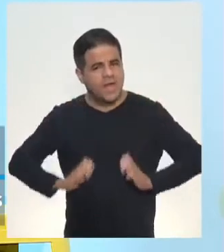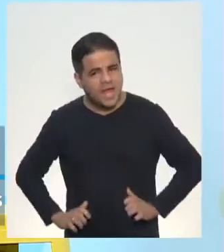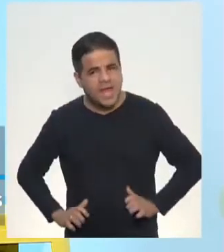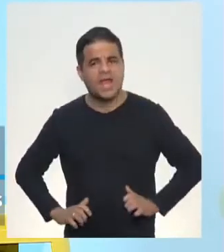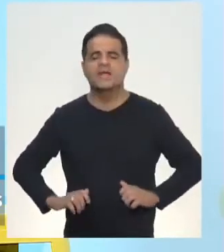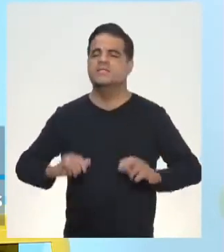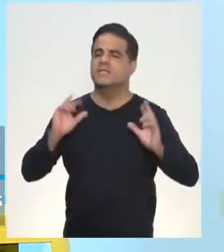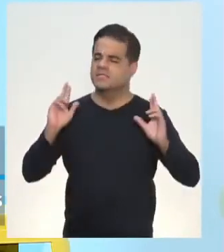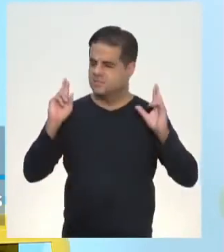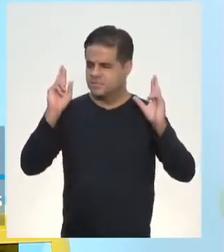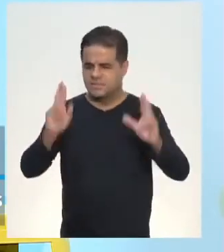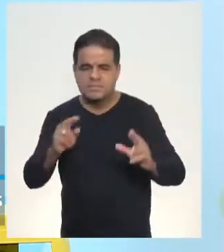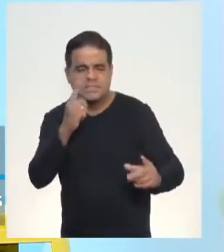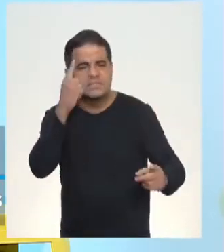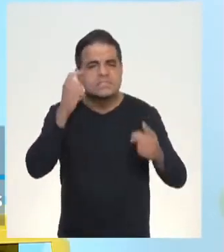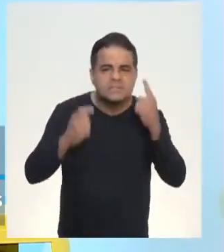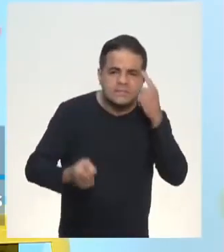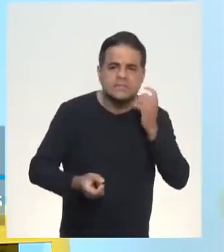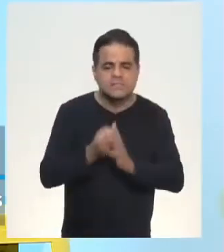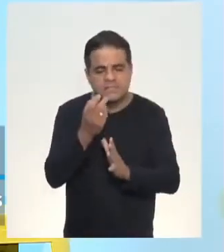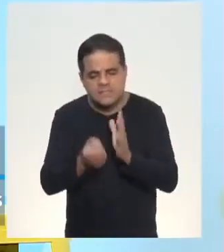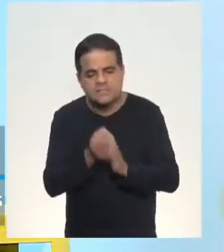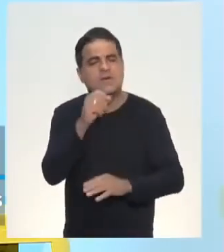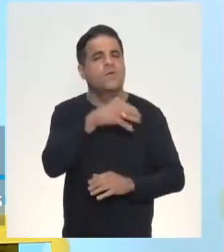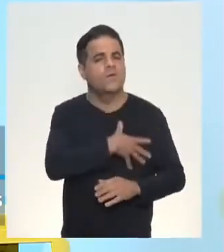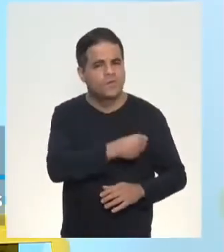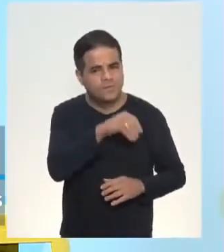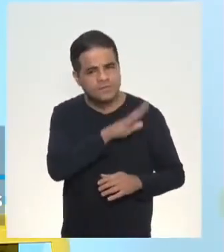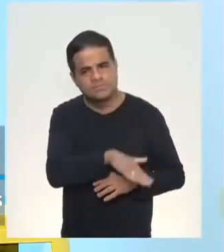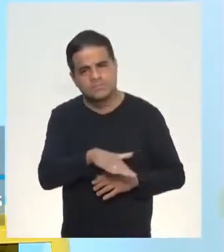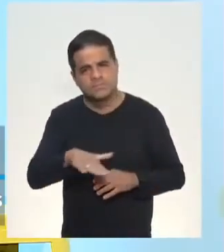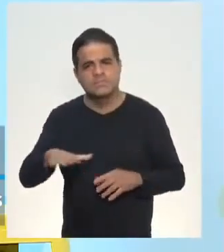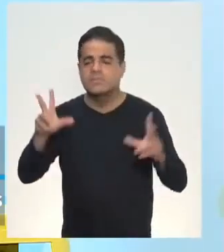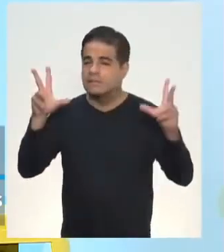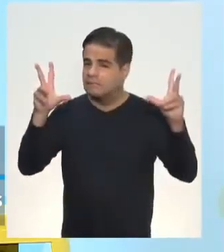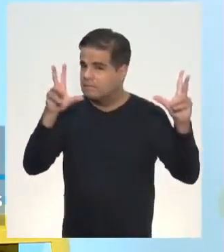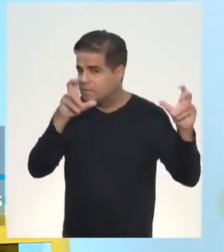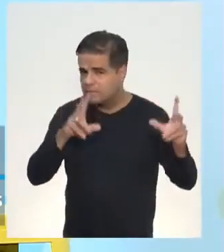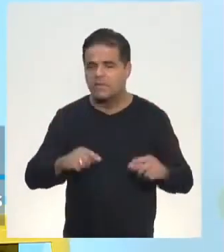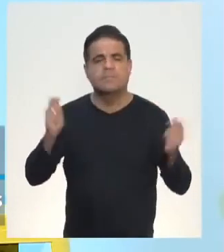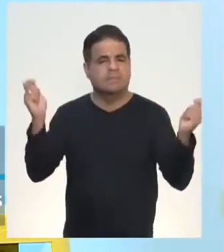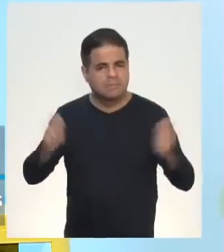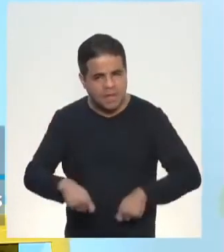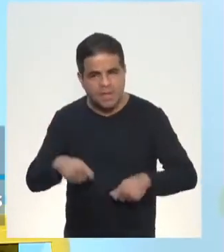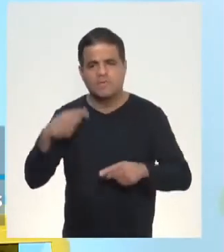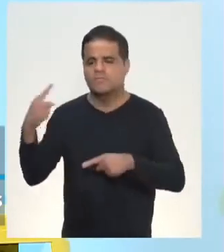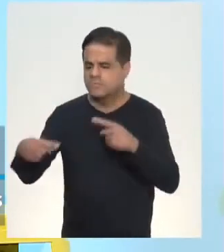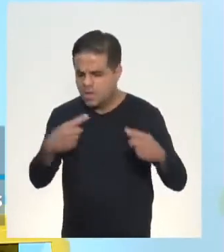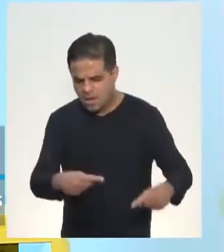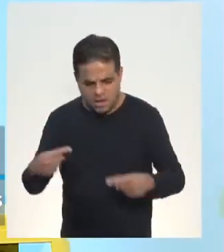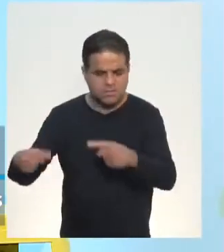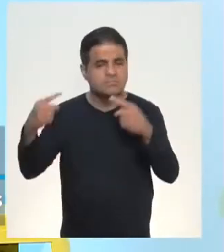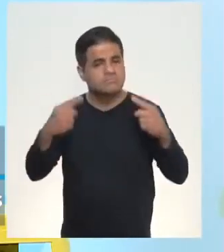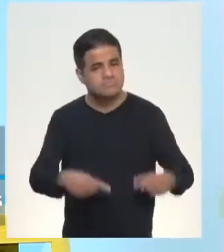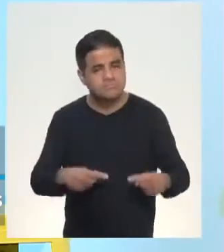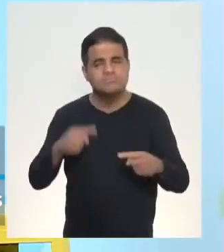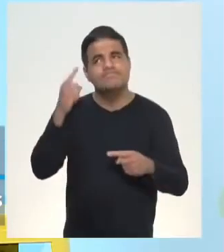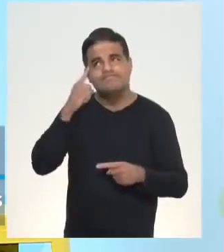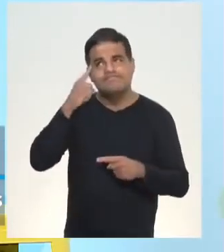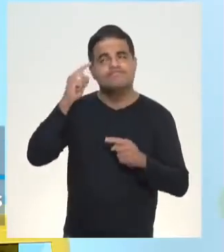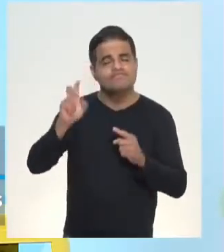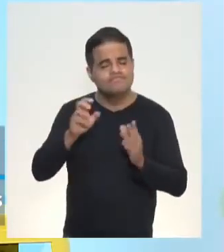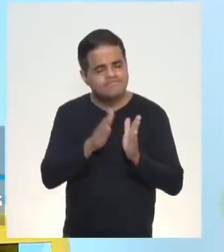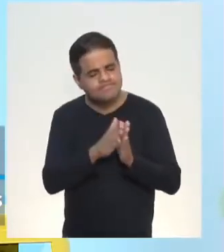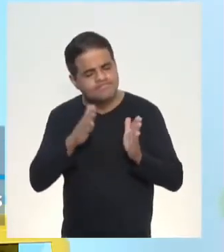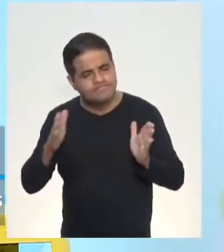respeito, de criação de filhos, enfim. Muitos temas davam para ser debatidos ali a partir daquele trecho,